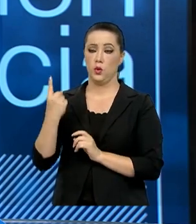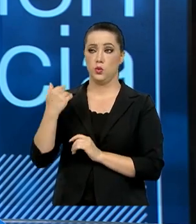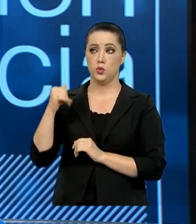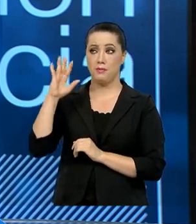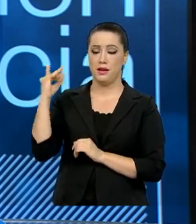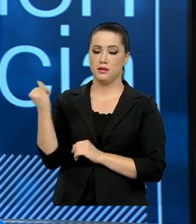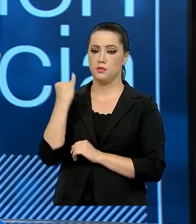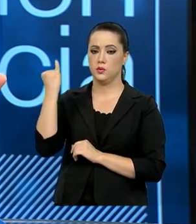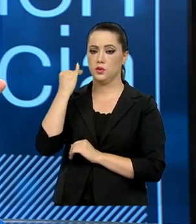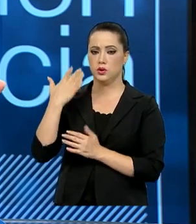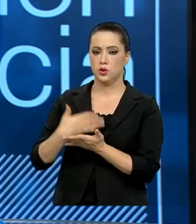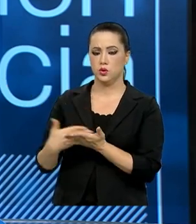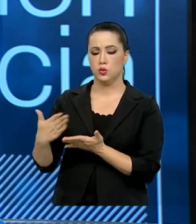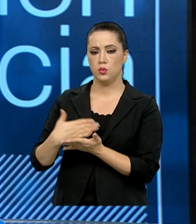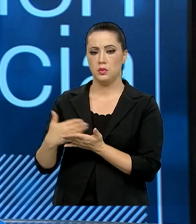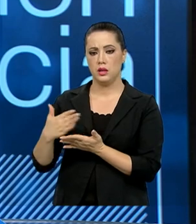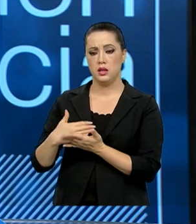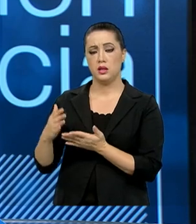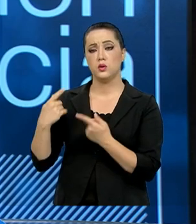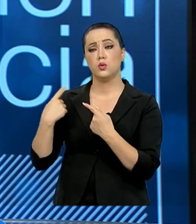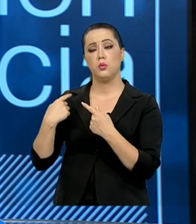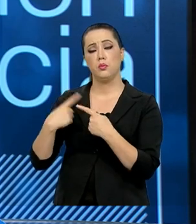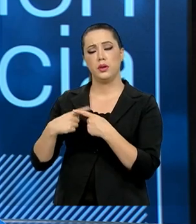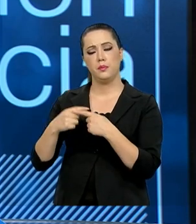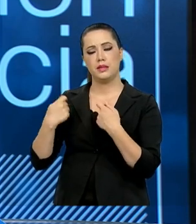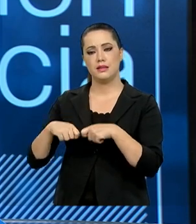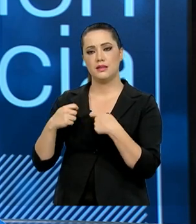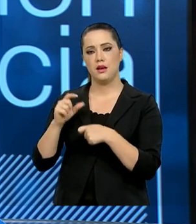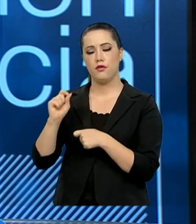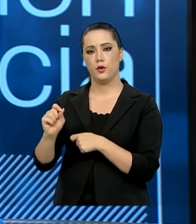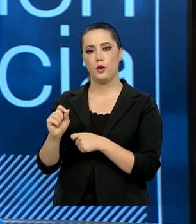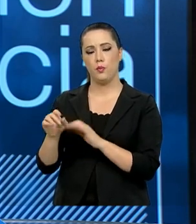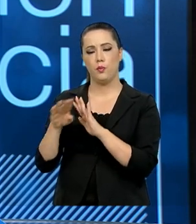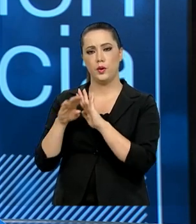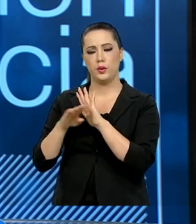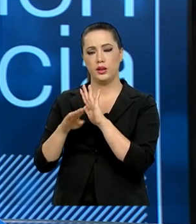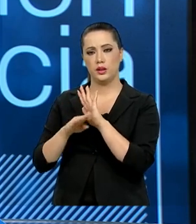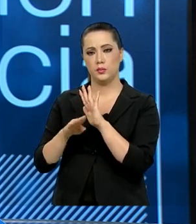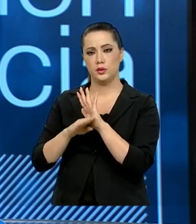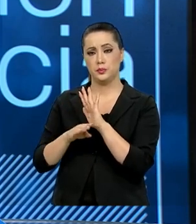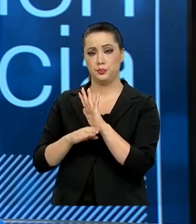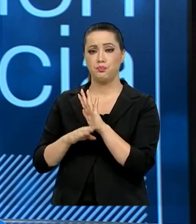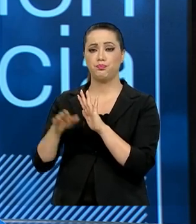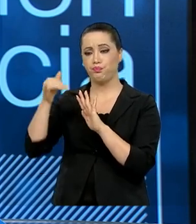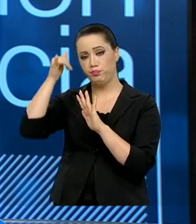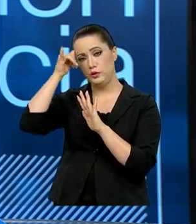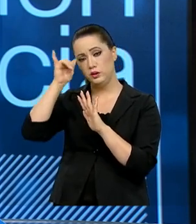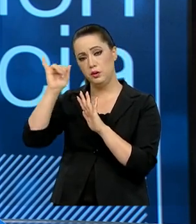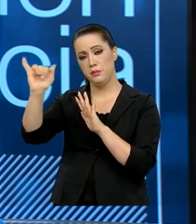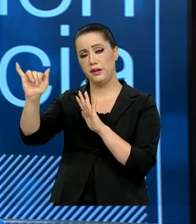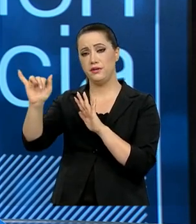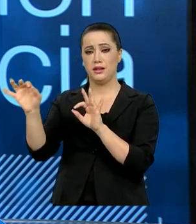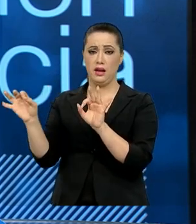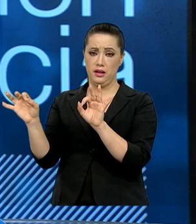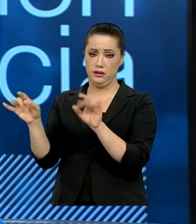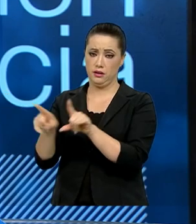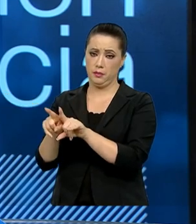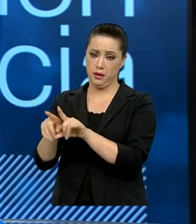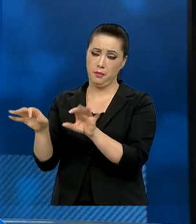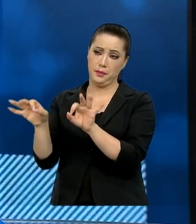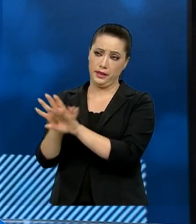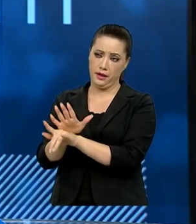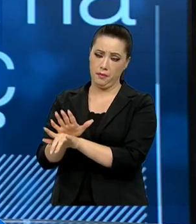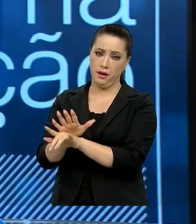importantes, logo de início, até pela necessidade, foi um programa de combate e prevenção a epidemias com